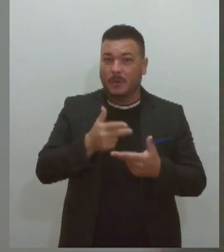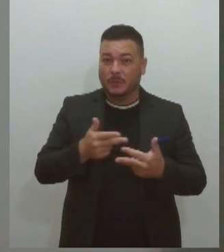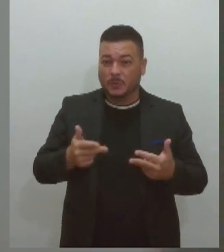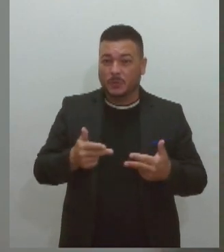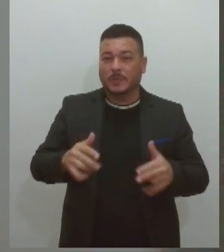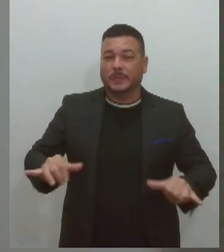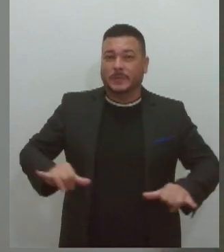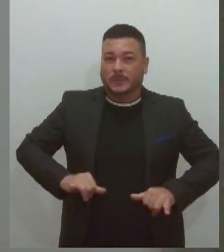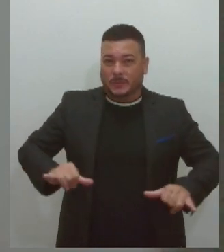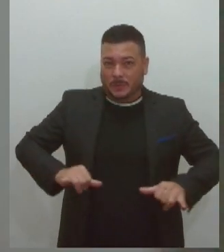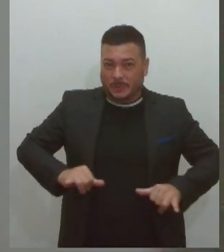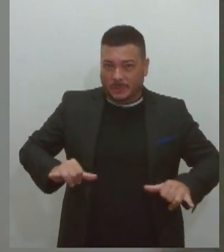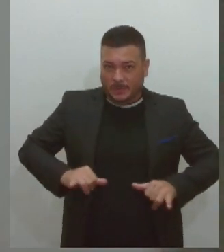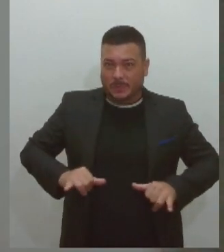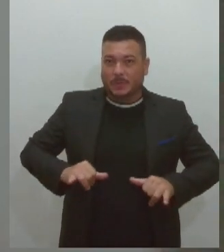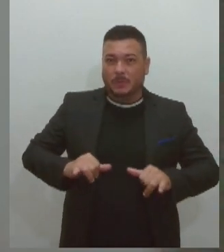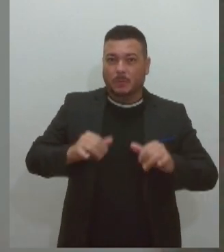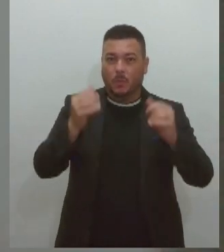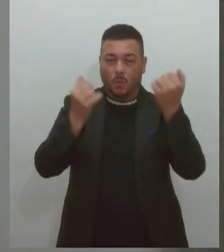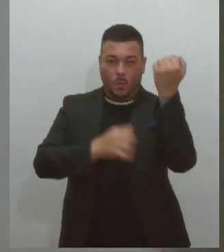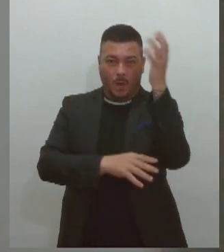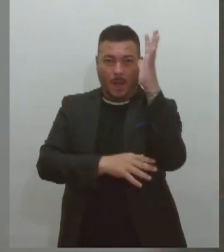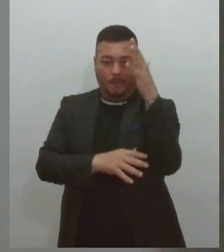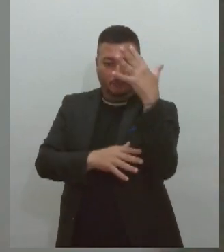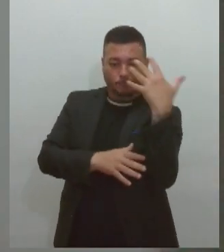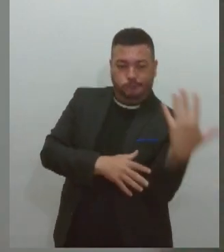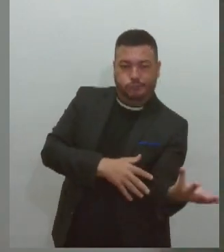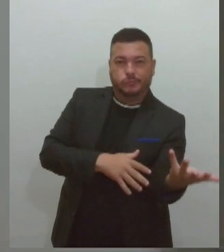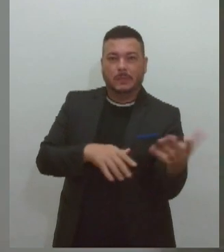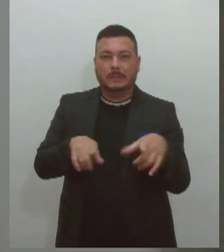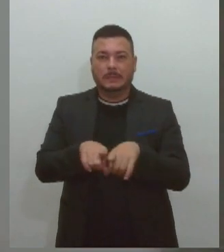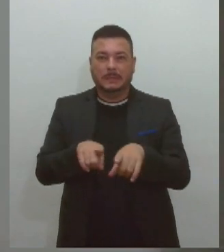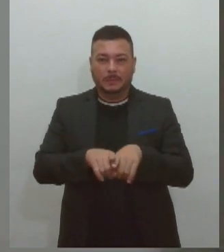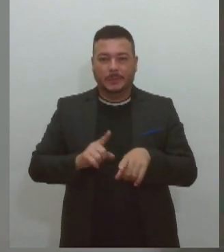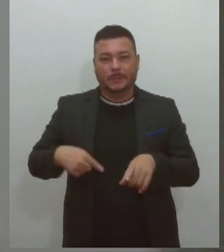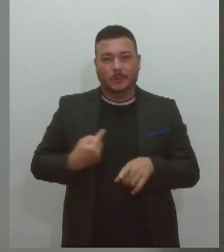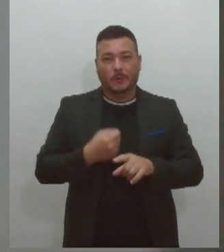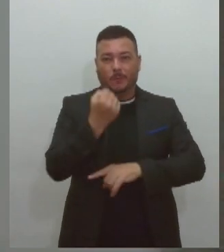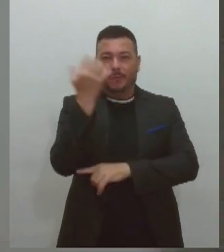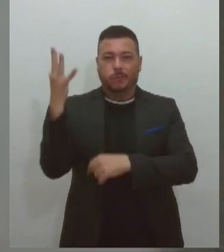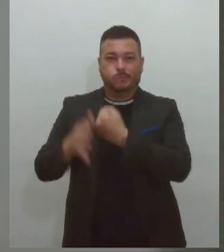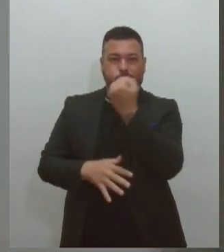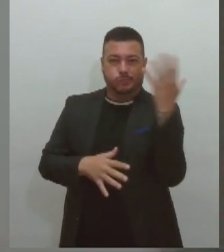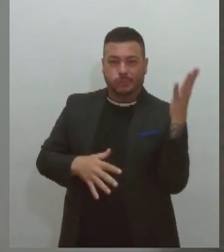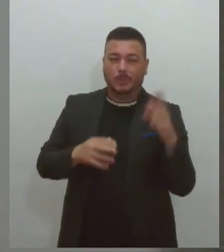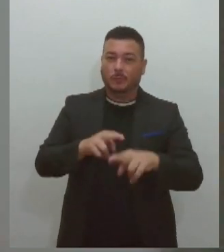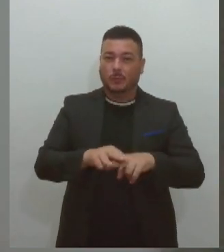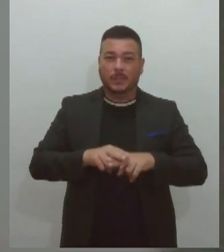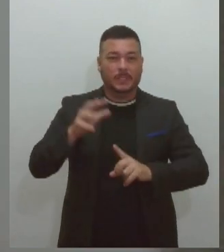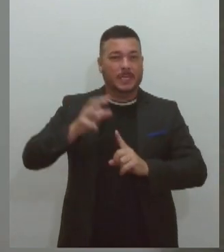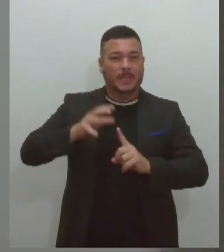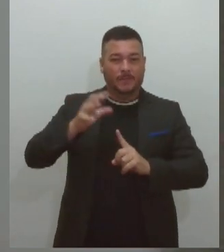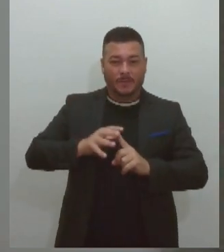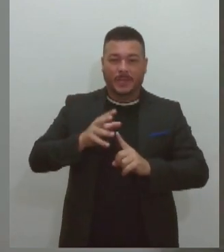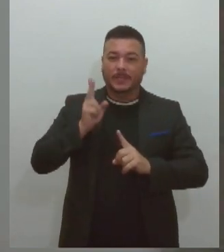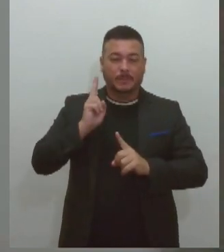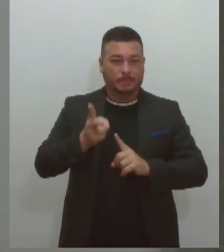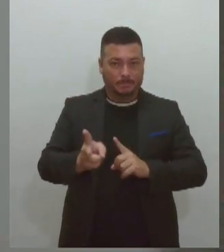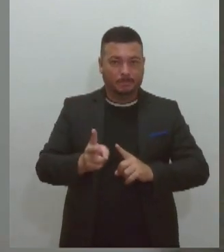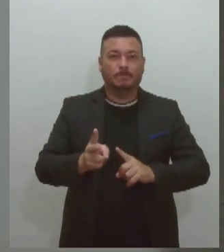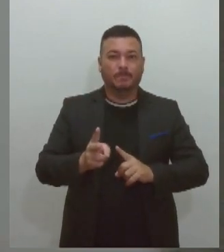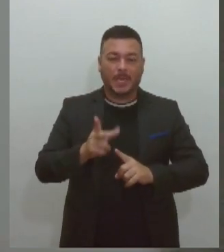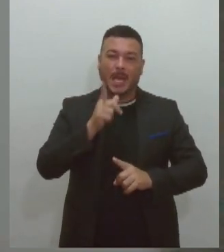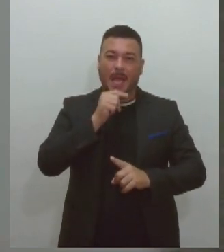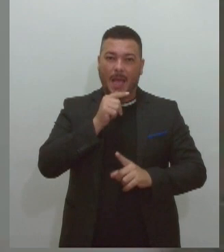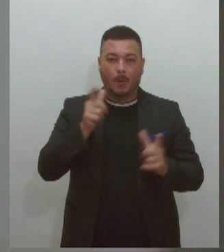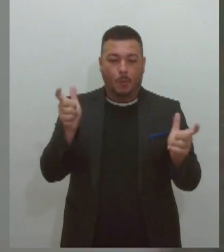derrubada e a perda aí das nossas florestas. Isso acarreta diretamente com a qualidade da água, né? Do qual